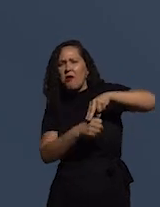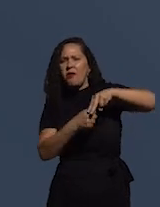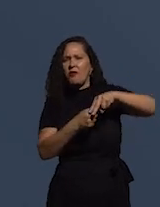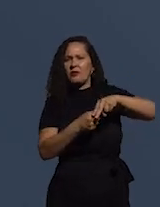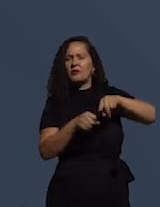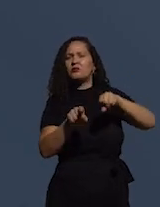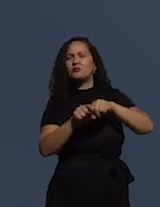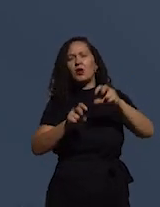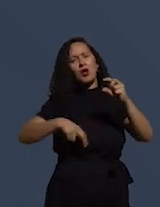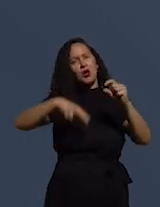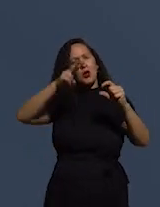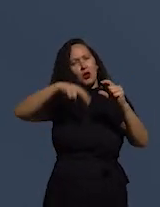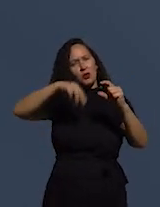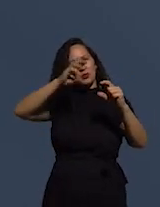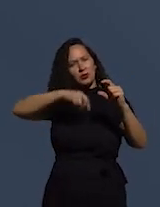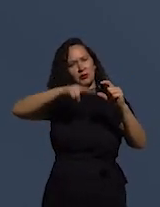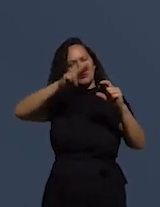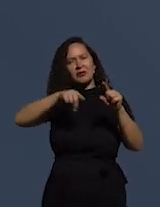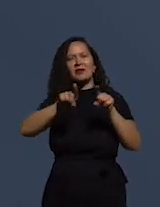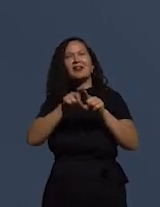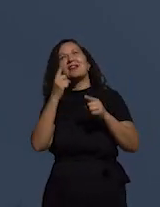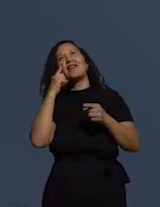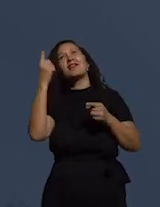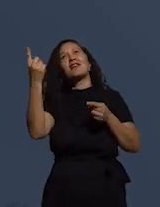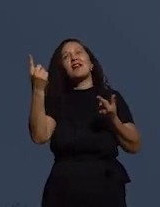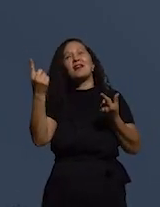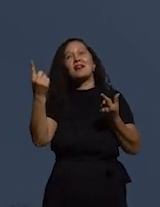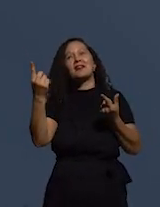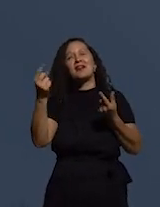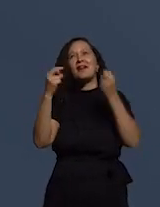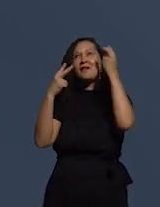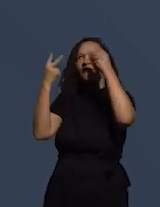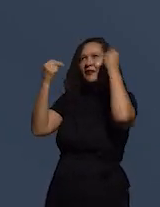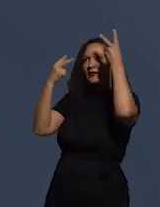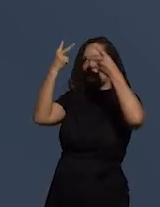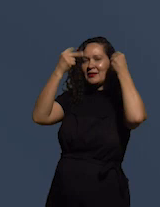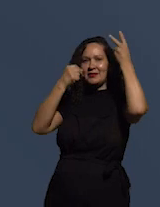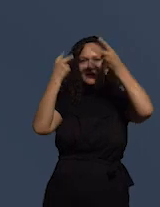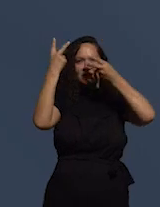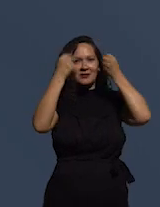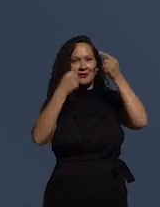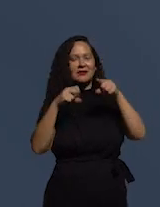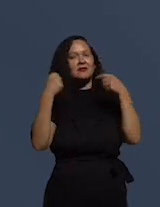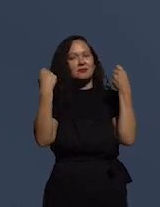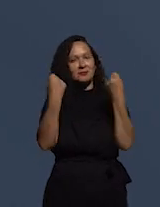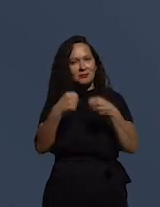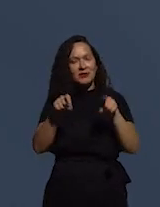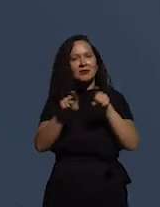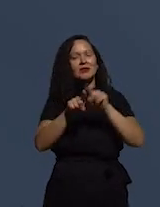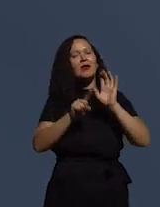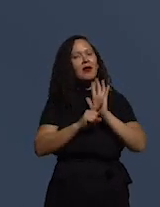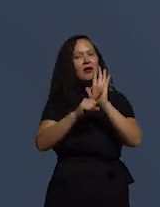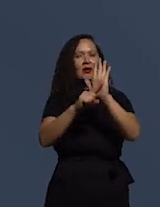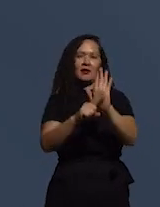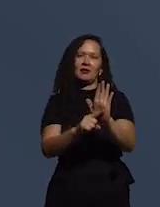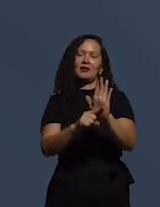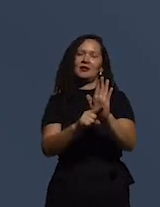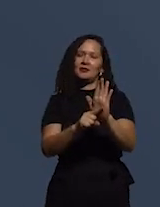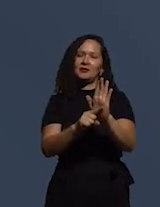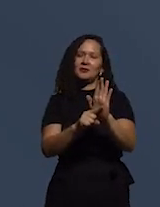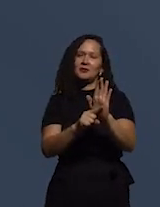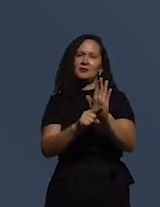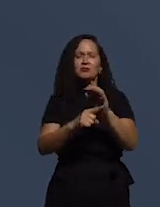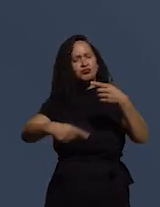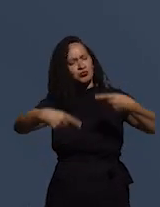mitos e fetiches que a cercam também precisam ser colocados na mesa de